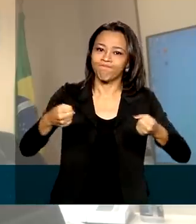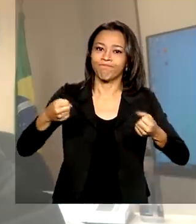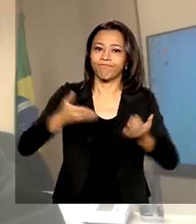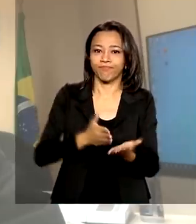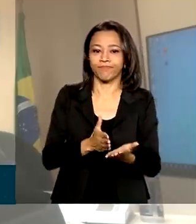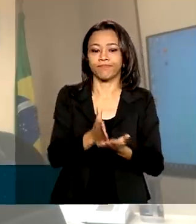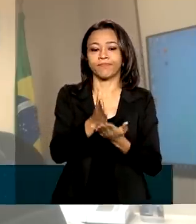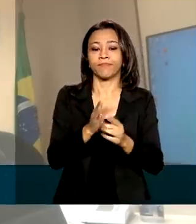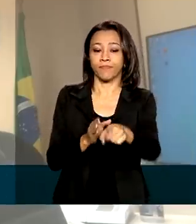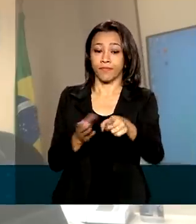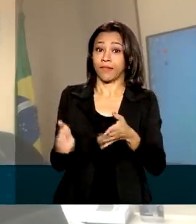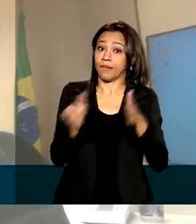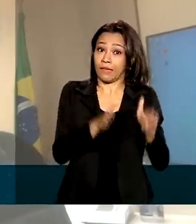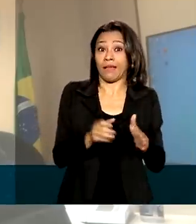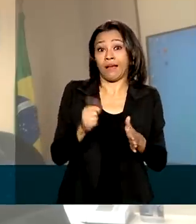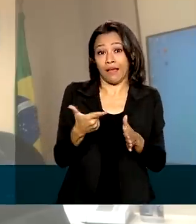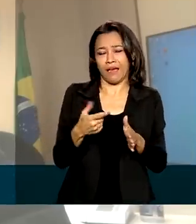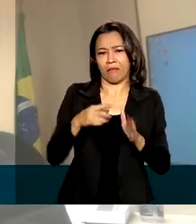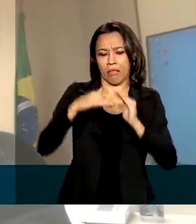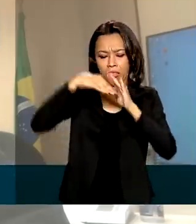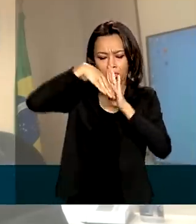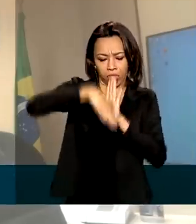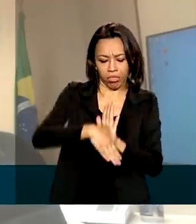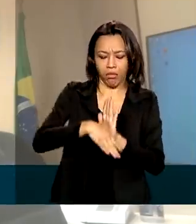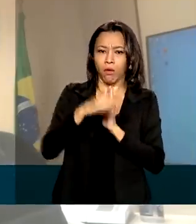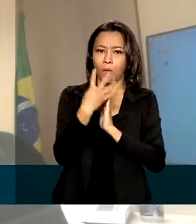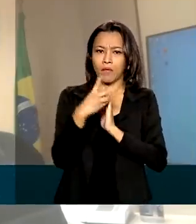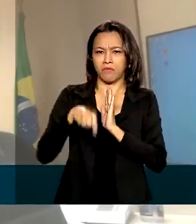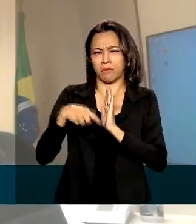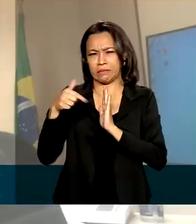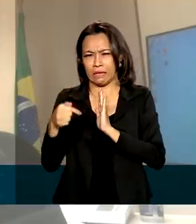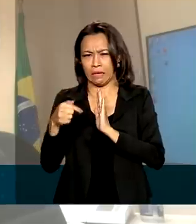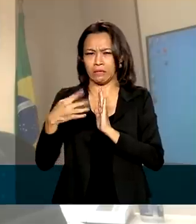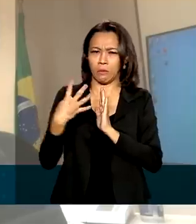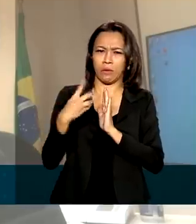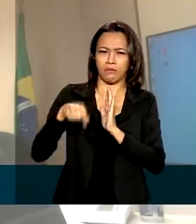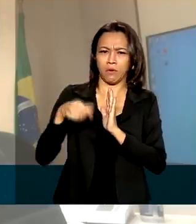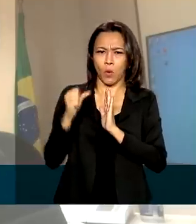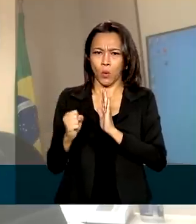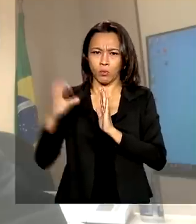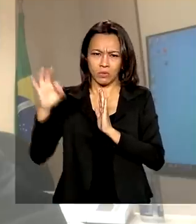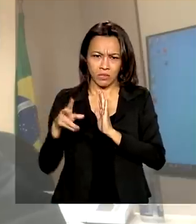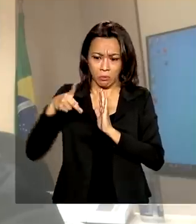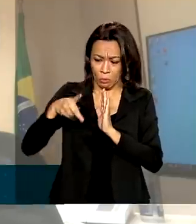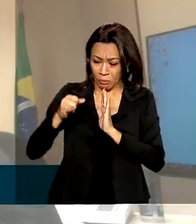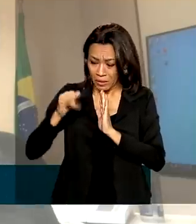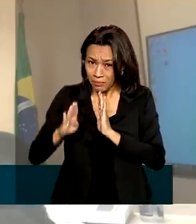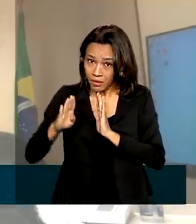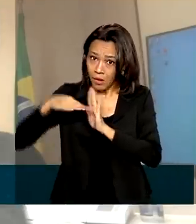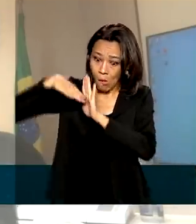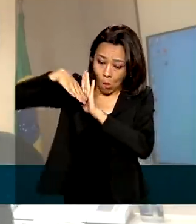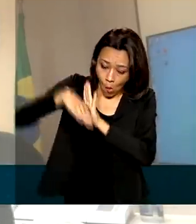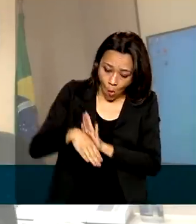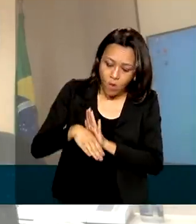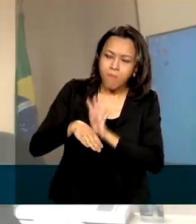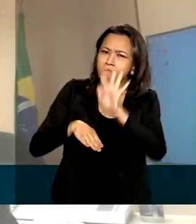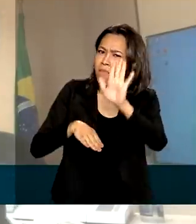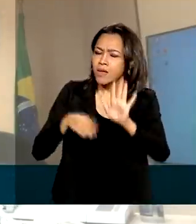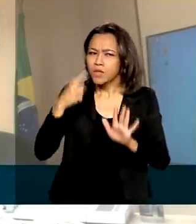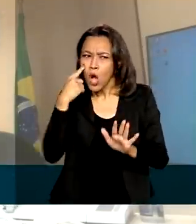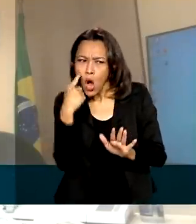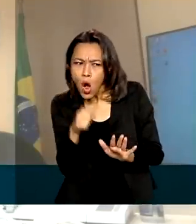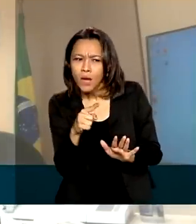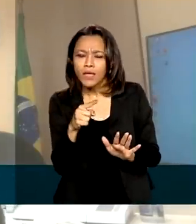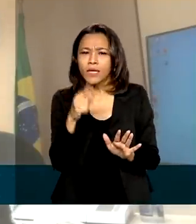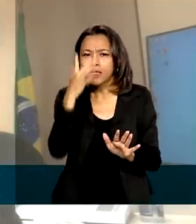queda do PIB de 4,7%, 4,8% ainda é uma queda muito brusca. Mas quando você olha o que as pessoas